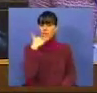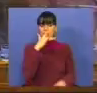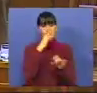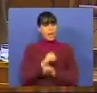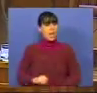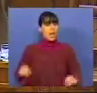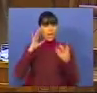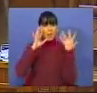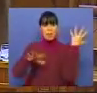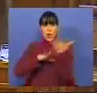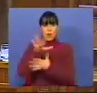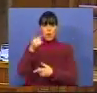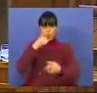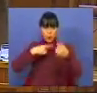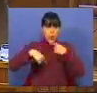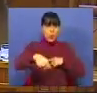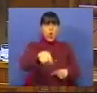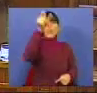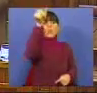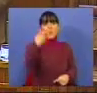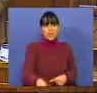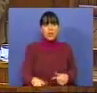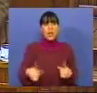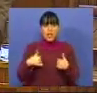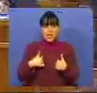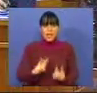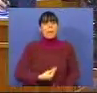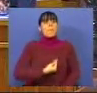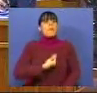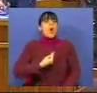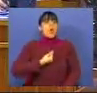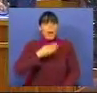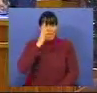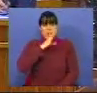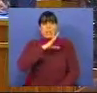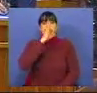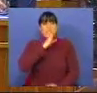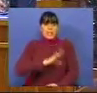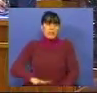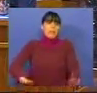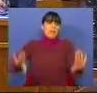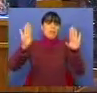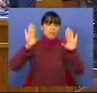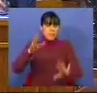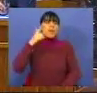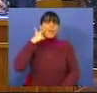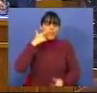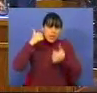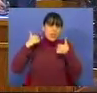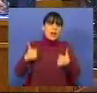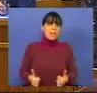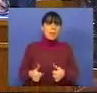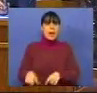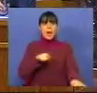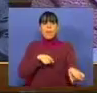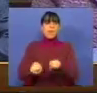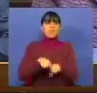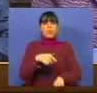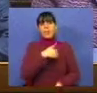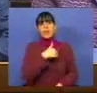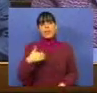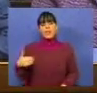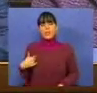ninguém me confunde consigo. E isso é que me preocuparia. Aliás, veja bem a política de saúde.